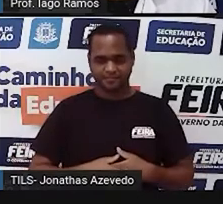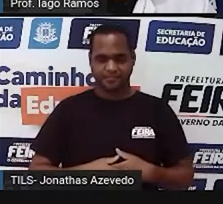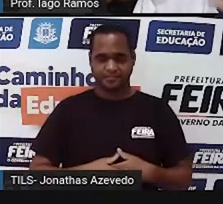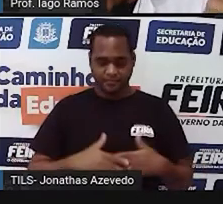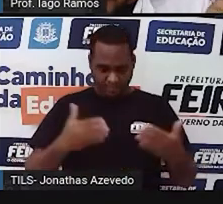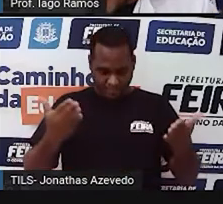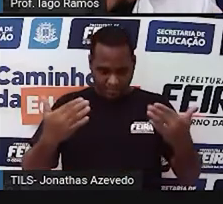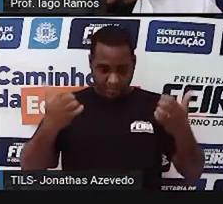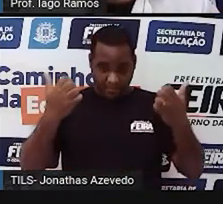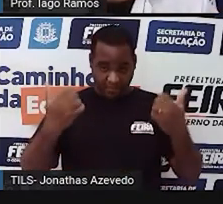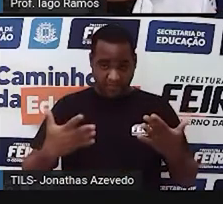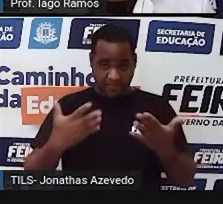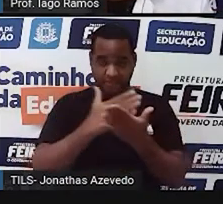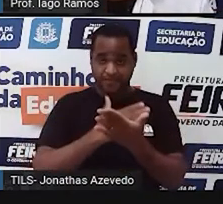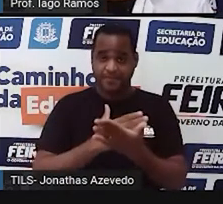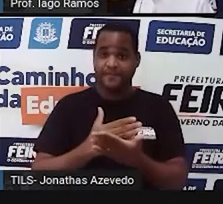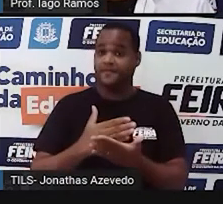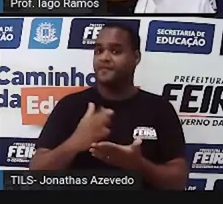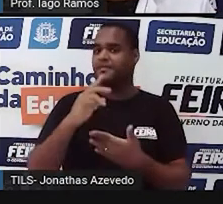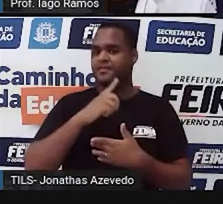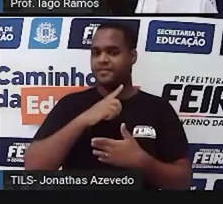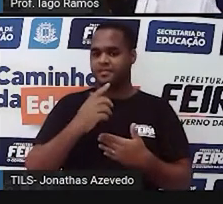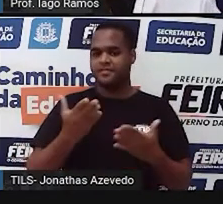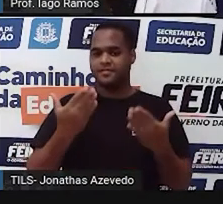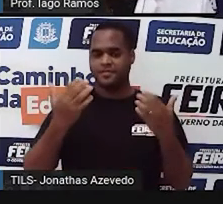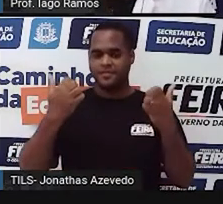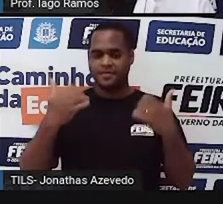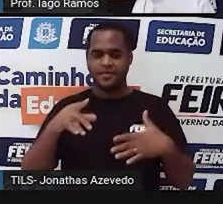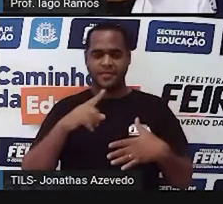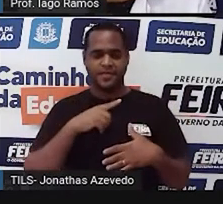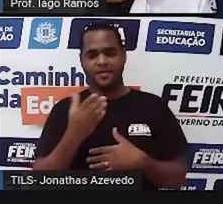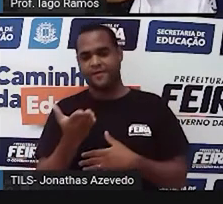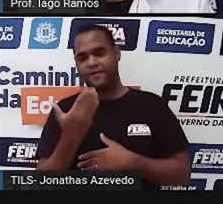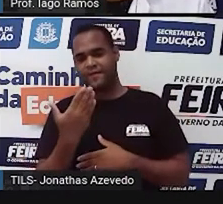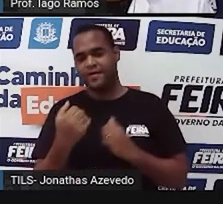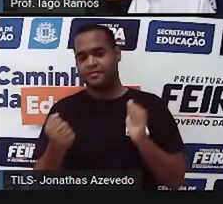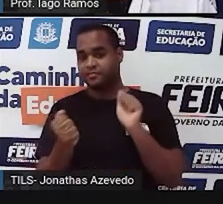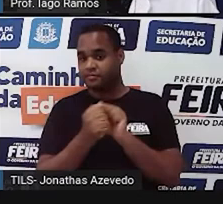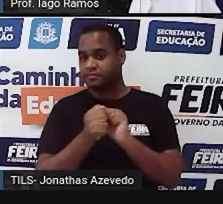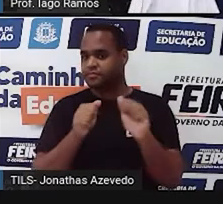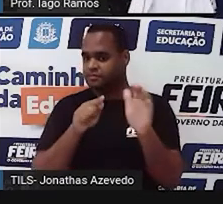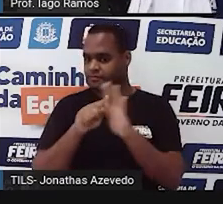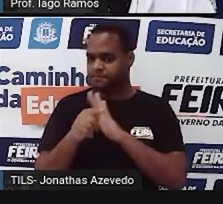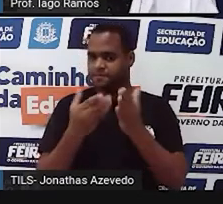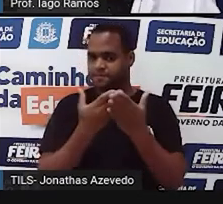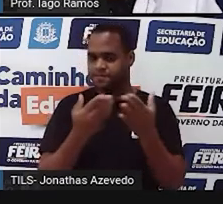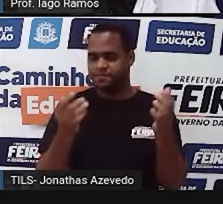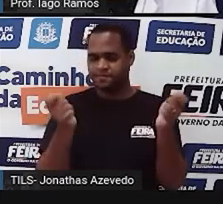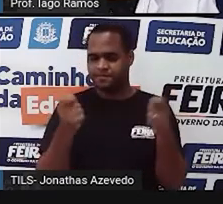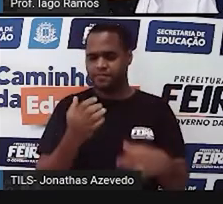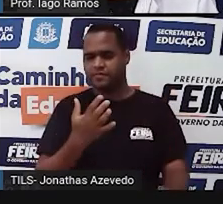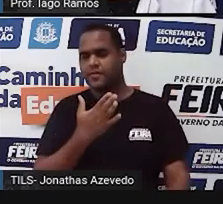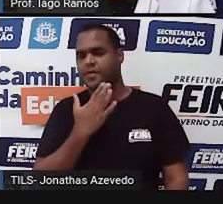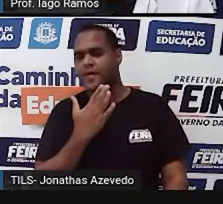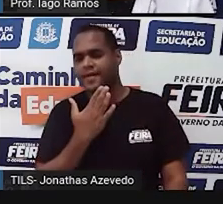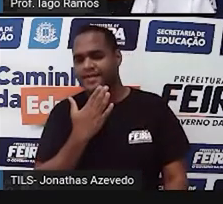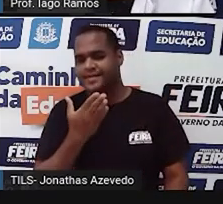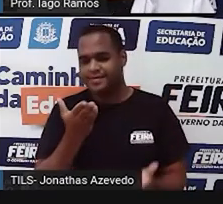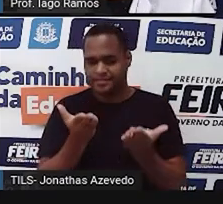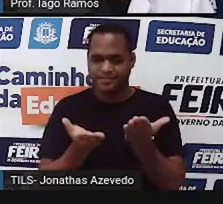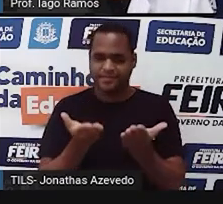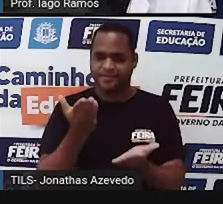vamos, vamos começar. Vem comigo, deixa eu te fazer essa pergunta. Você conhece a balança